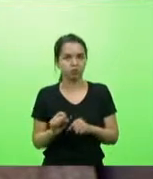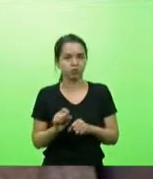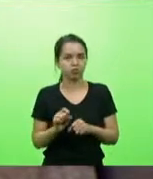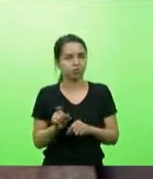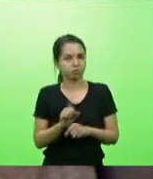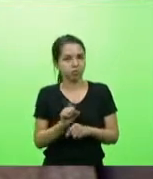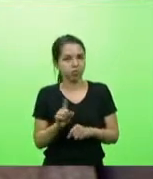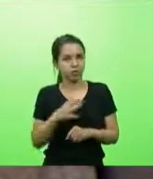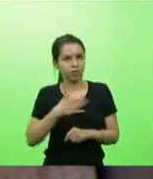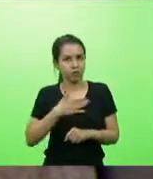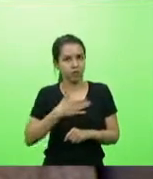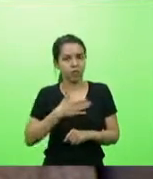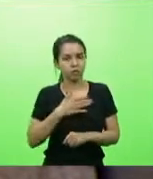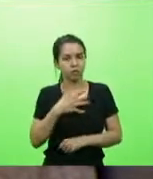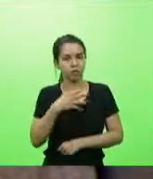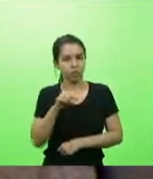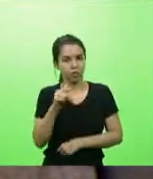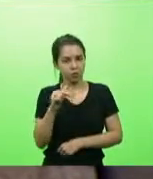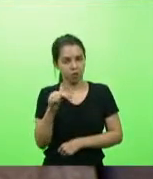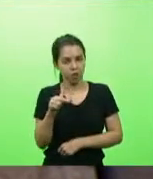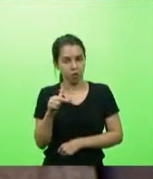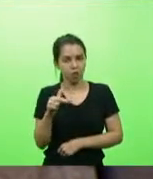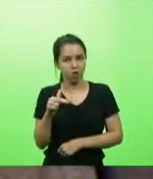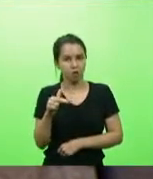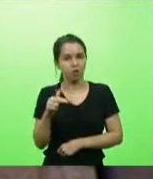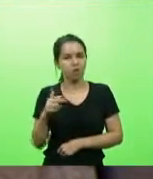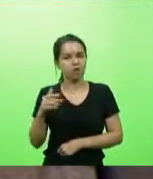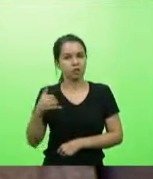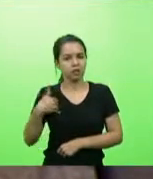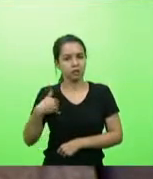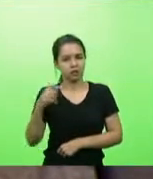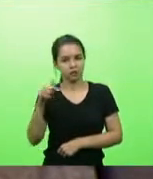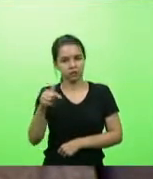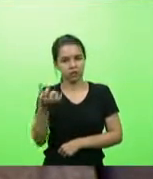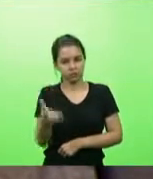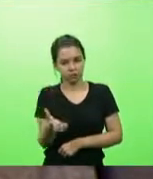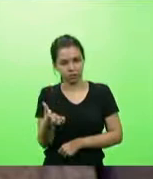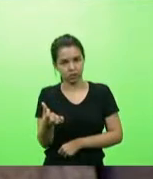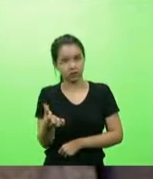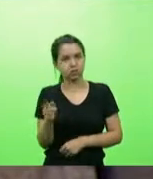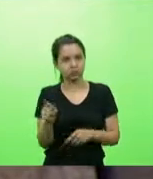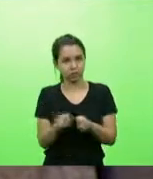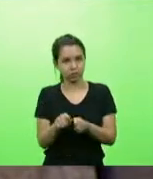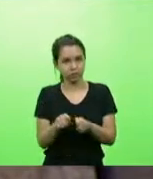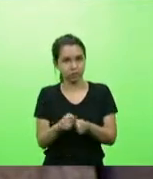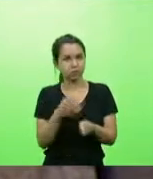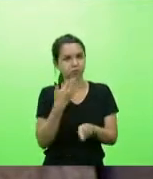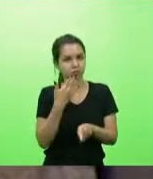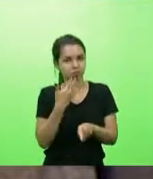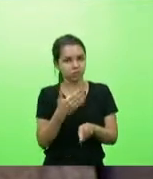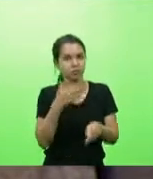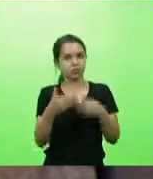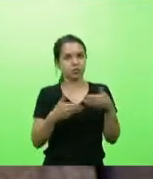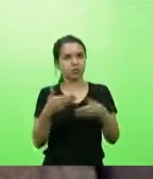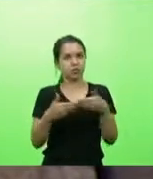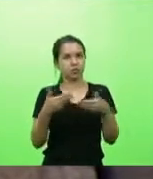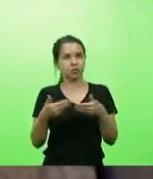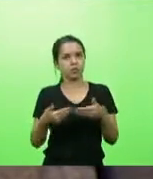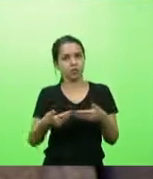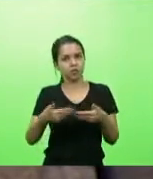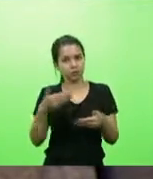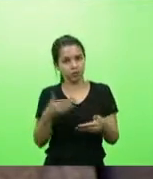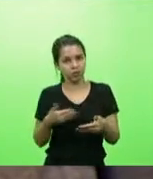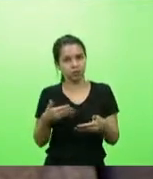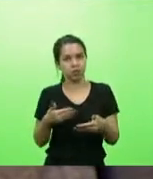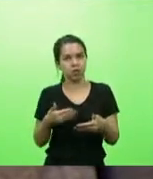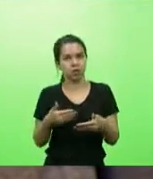pessoa, meu irmão mais velho tem 76 anos, ele também pediu o tratamento precoce e ele praticamente